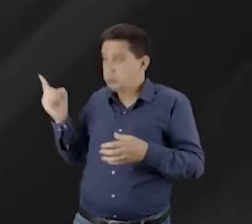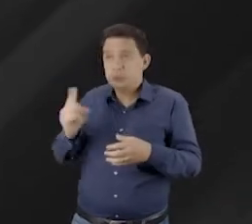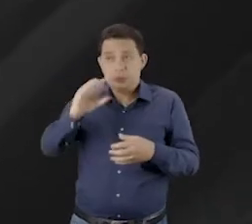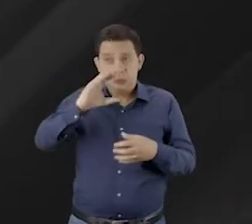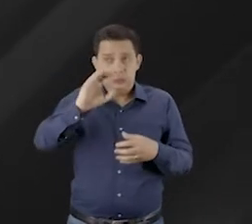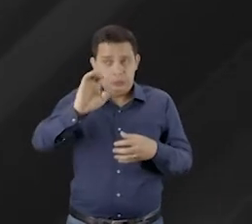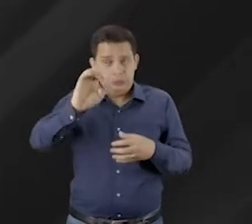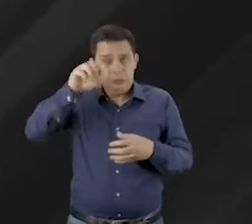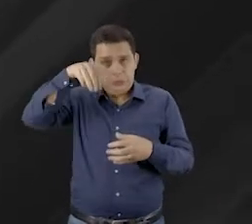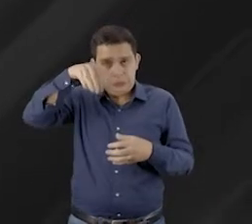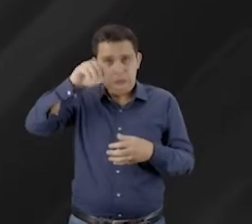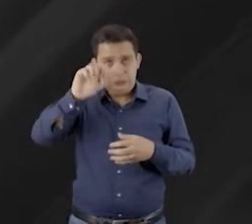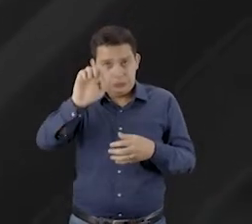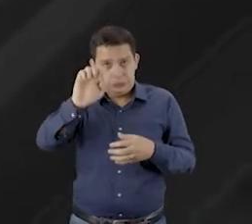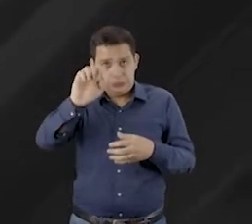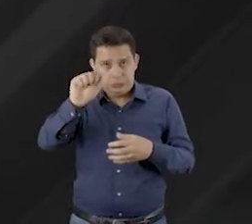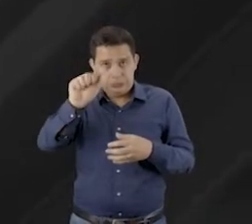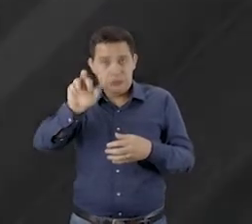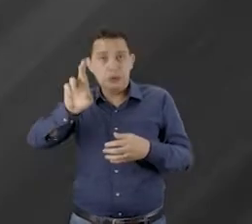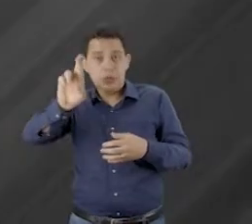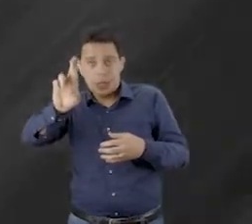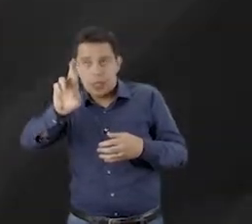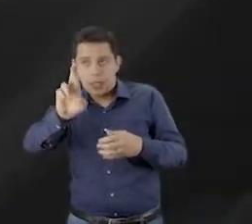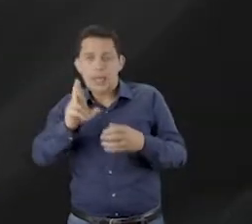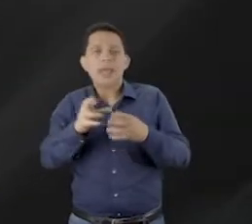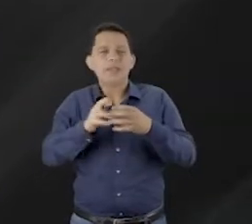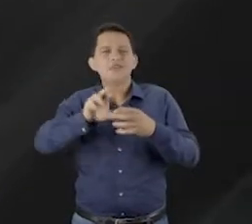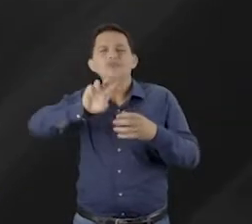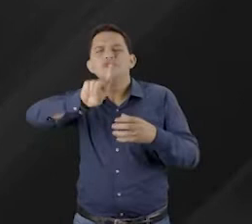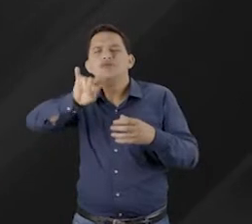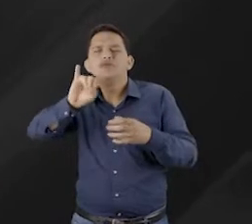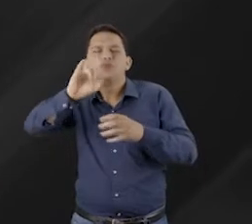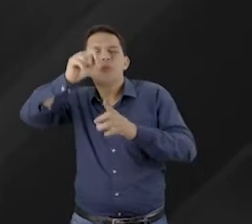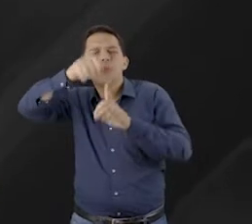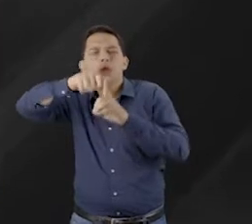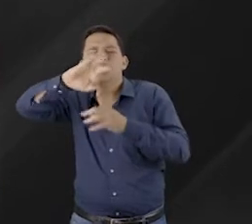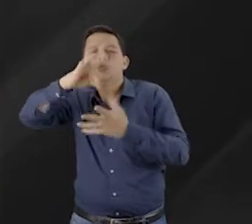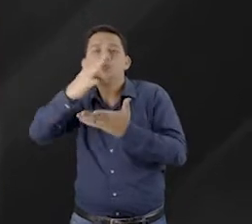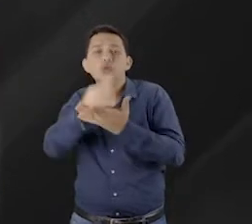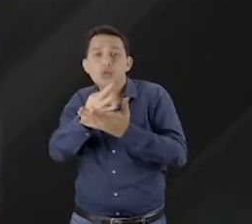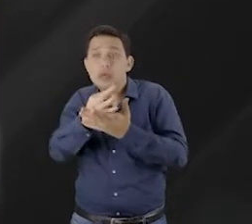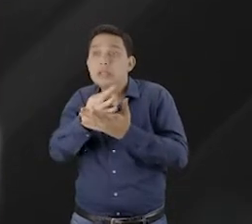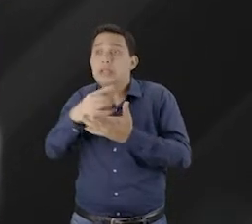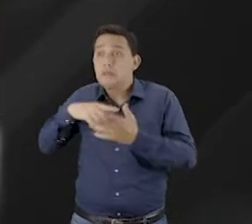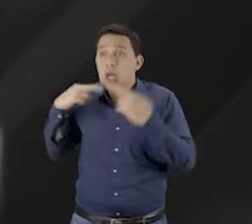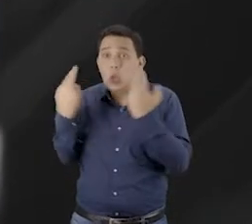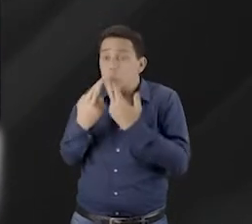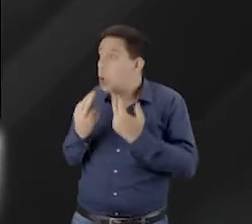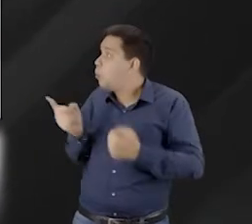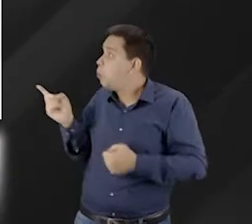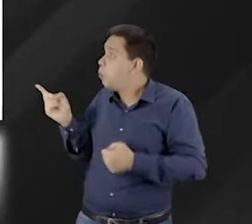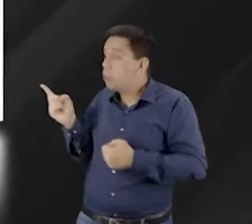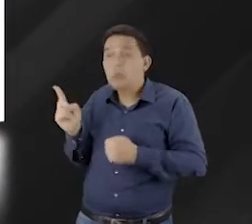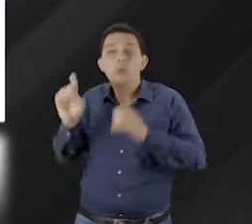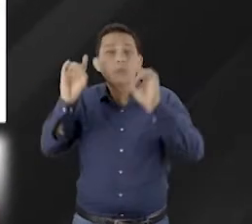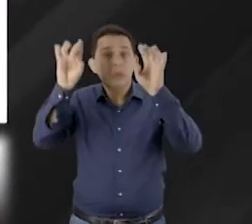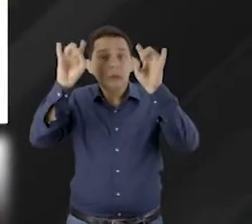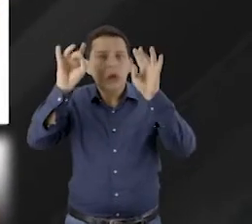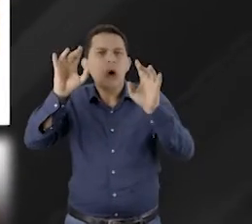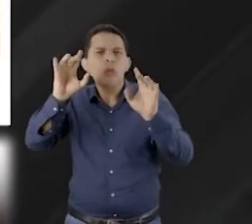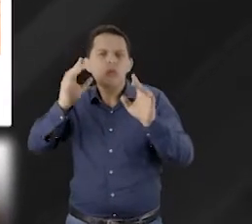Restaurativo, o SEMEAR, realizou em junho o primeiro Seminário de Justiça Restaurativa,